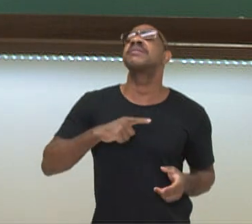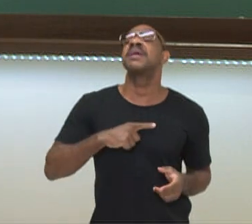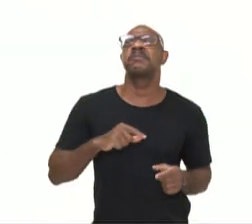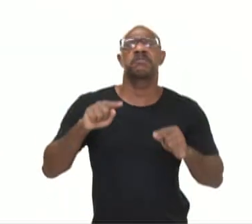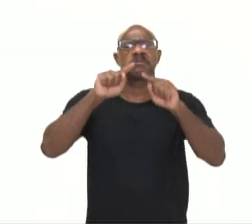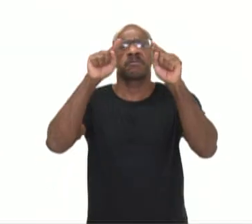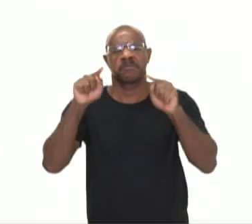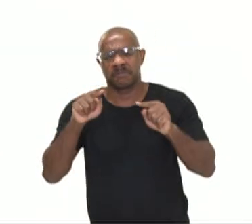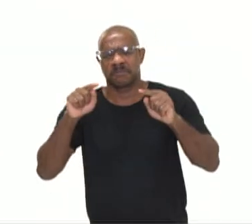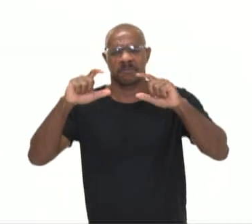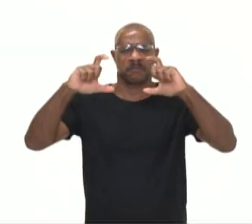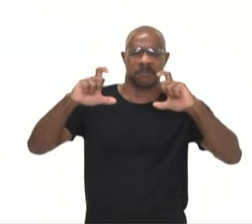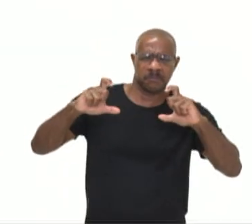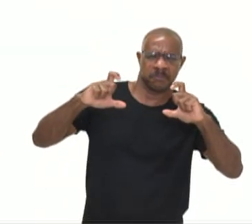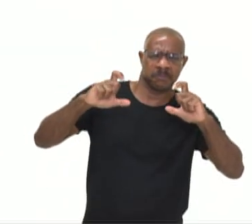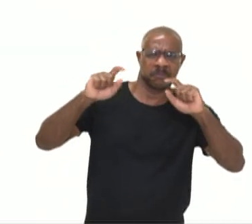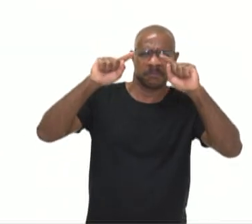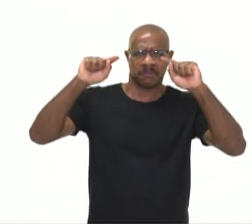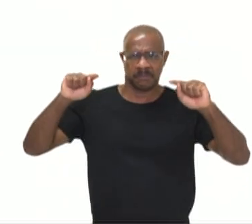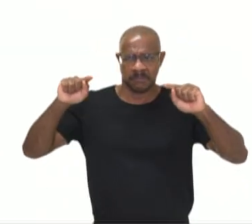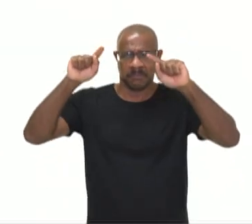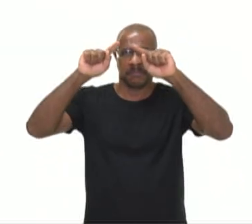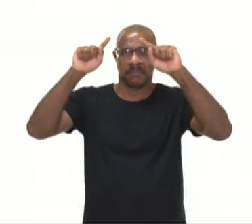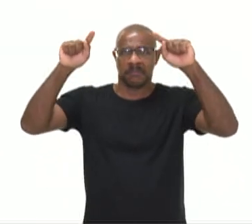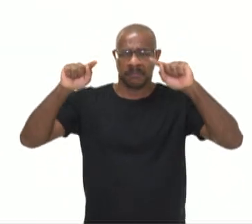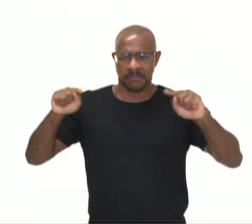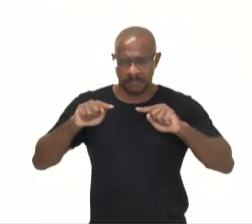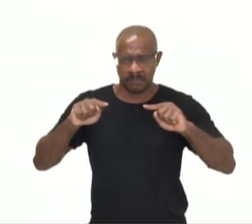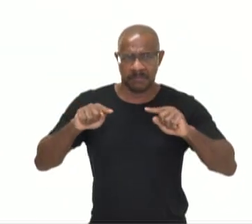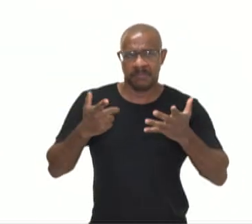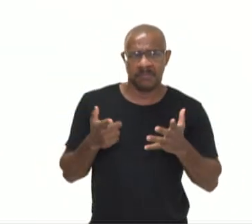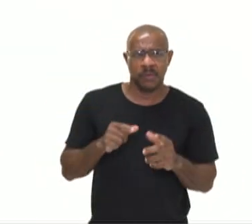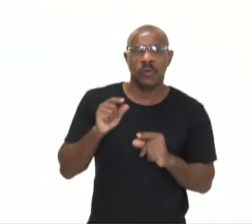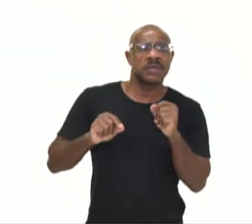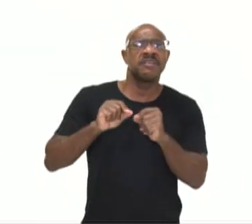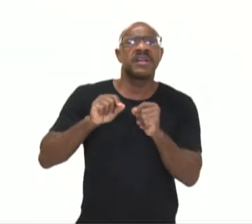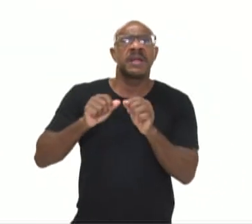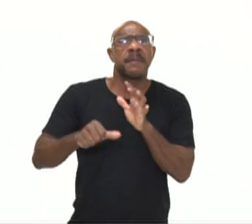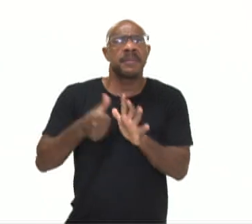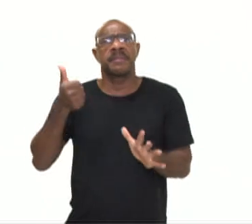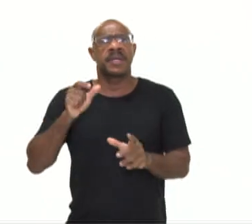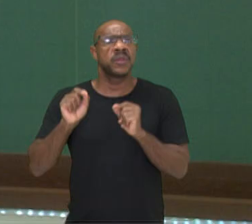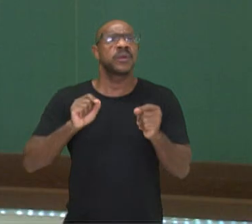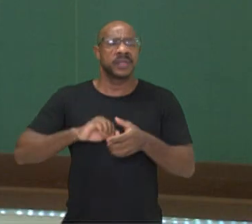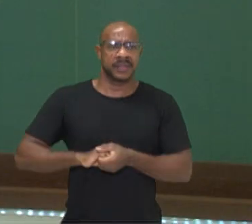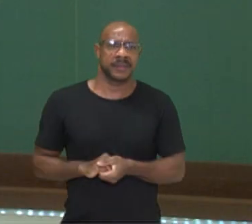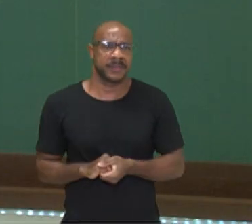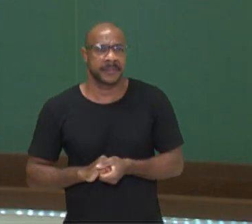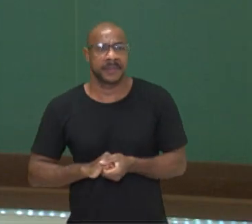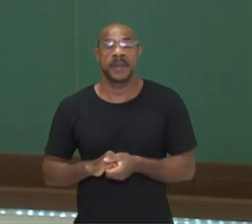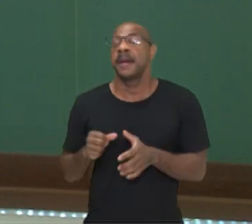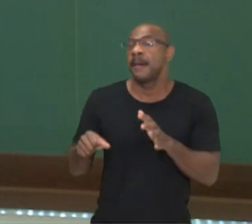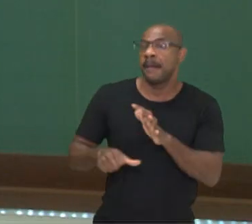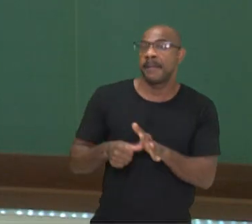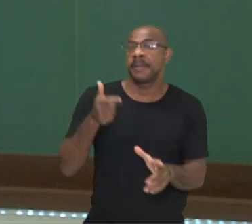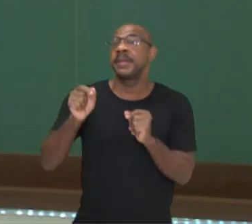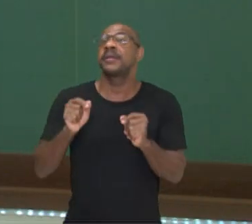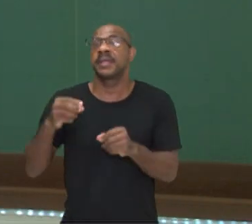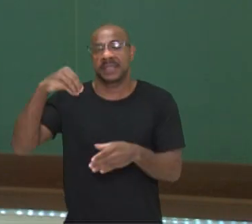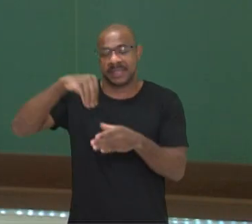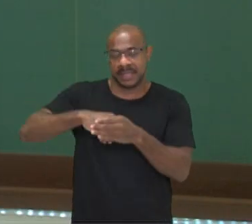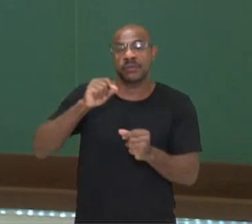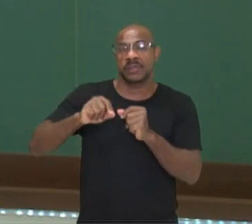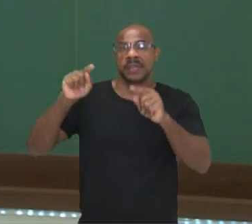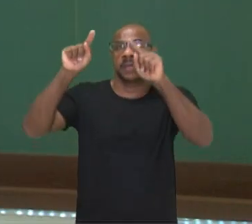O que eu vou resolver primeiro? O que eu vou pensar primeiro que eu vou resolver? Olha lá. Primeiro eu resolvo o que está dentro